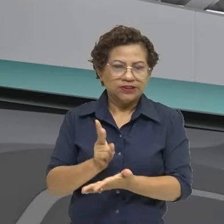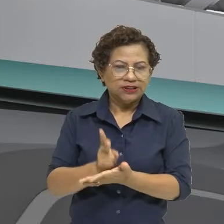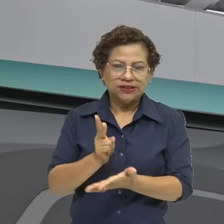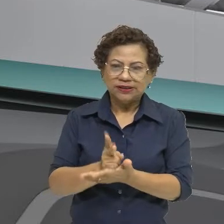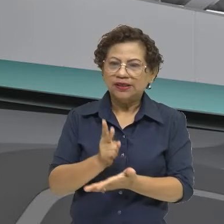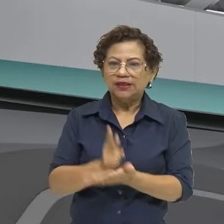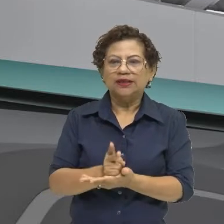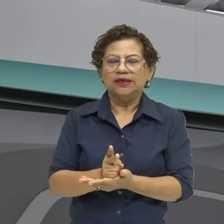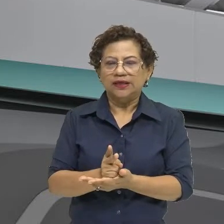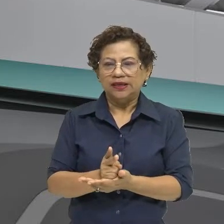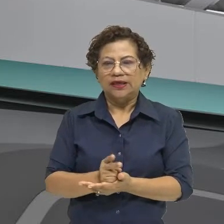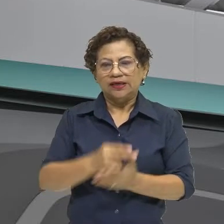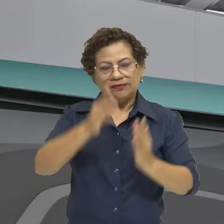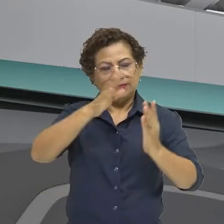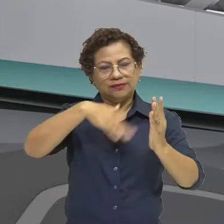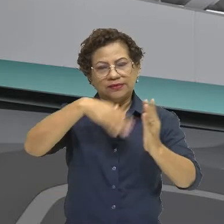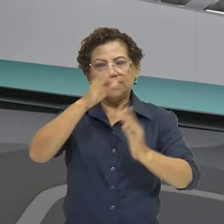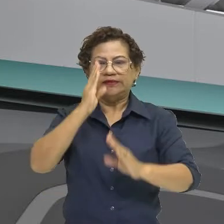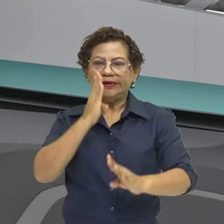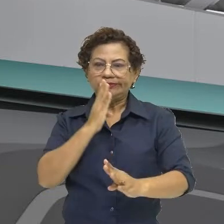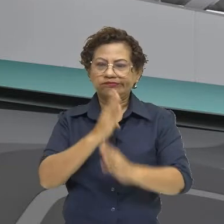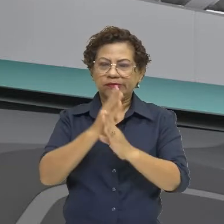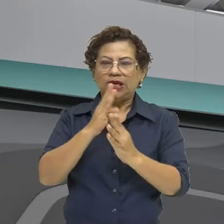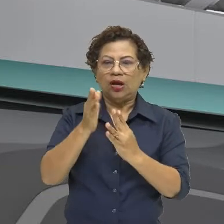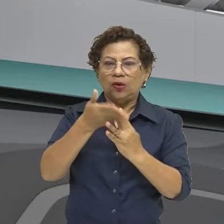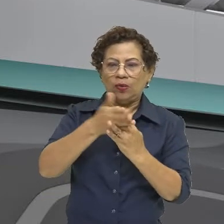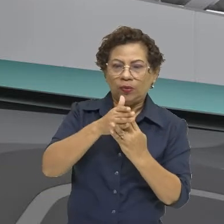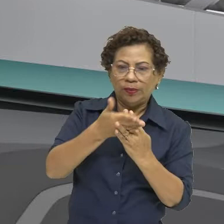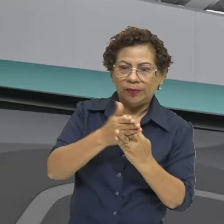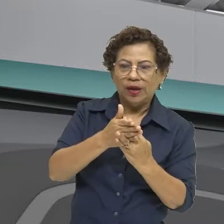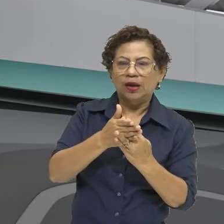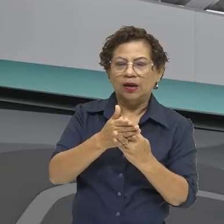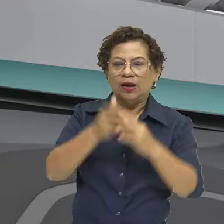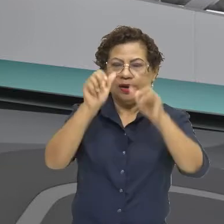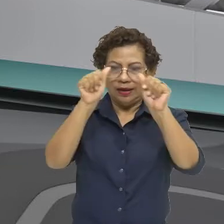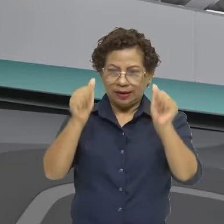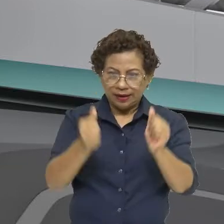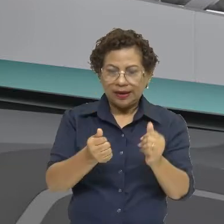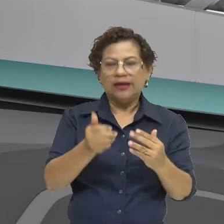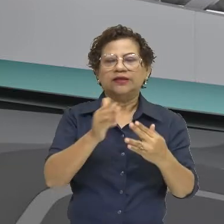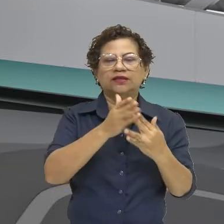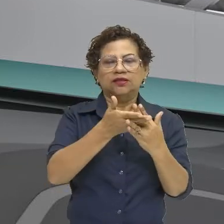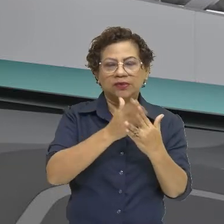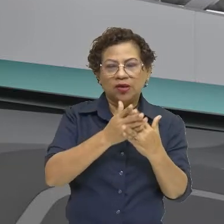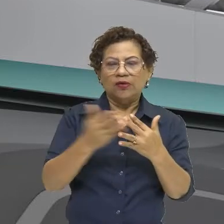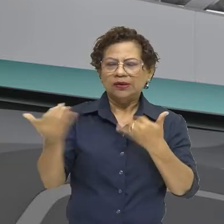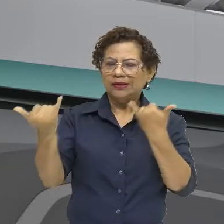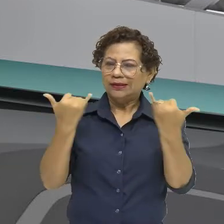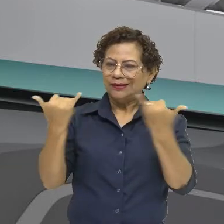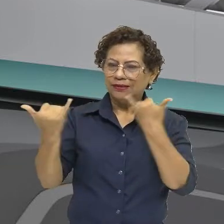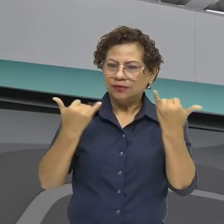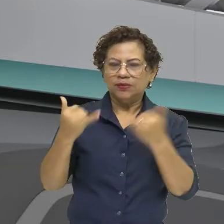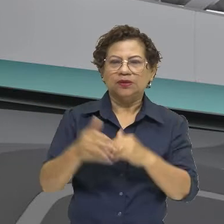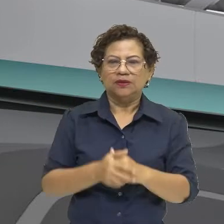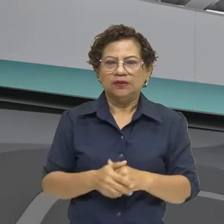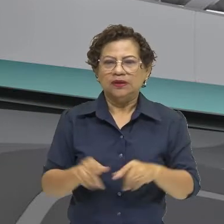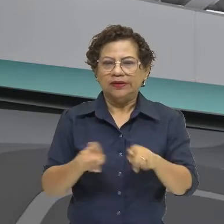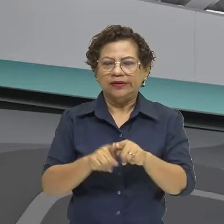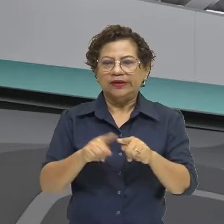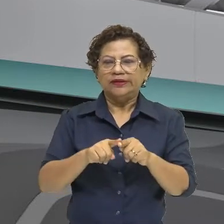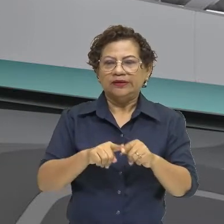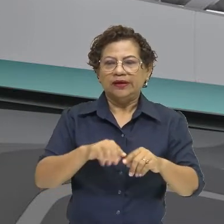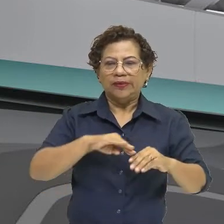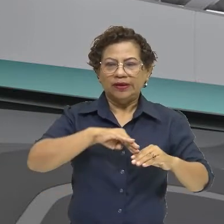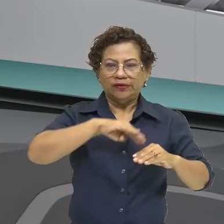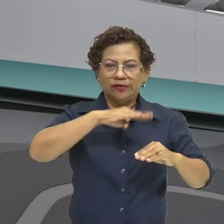antagônica. Nas suas obras, o barroco, ele vai trazer essa carga de informações. Contra curvas, curvas,